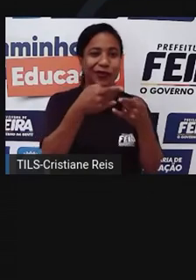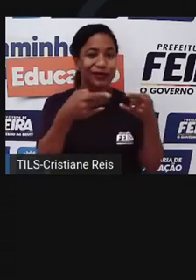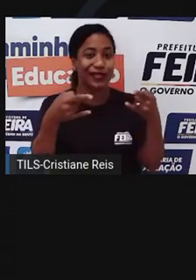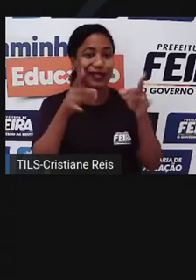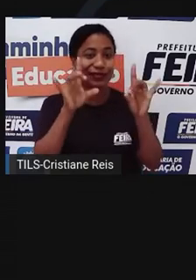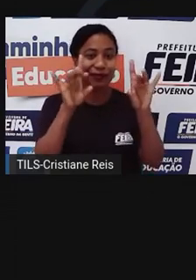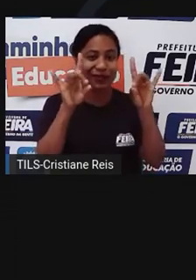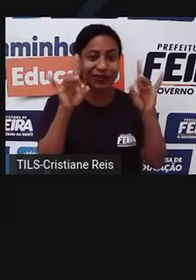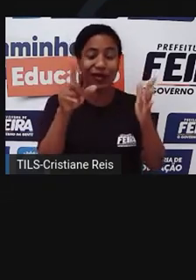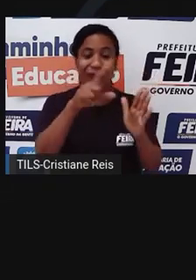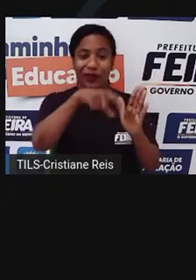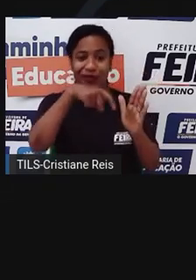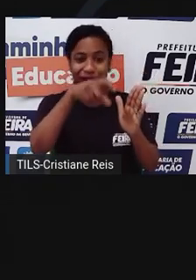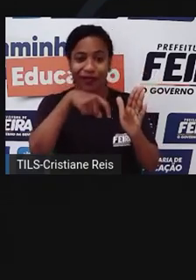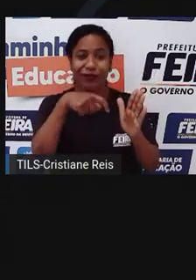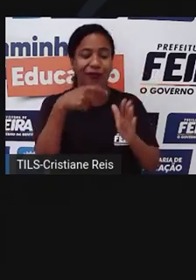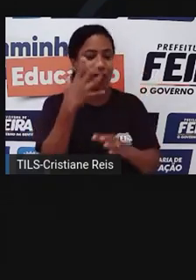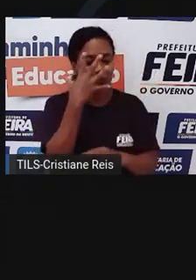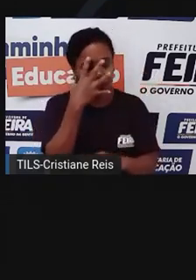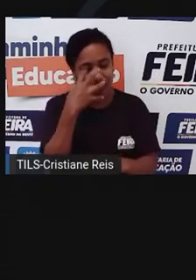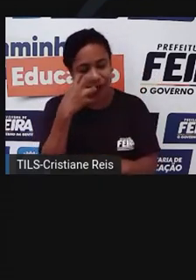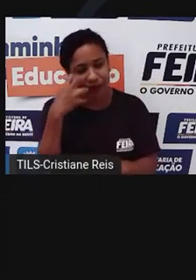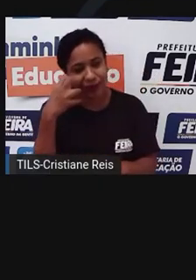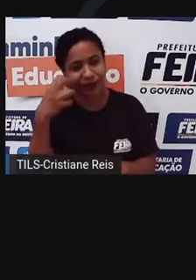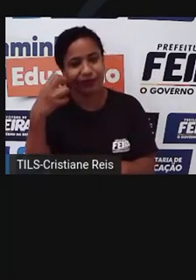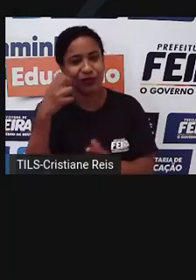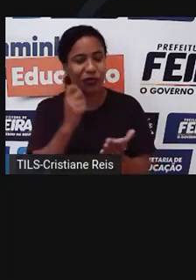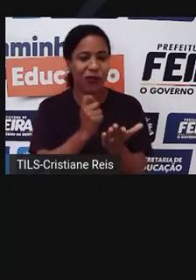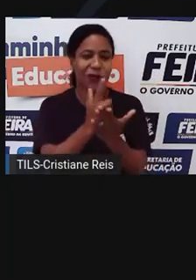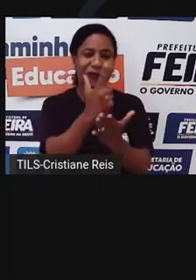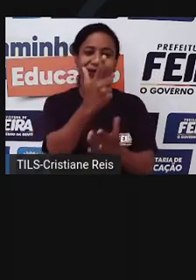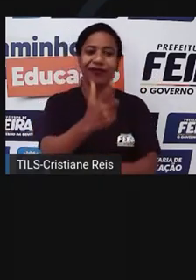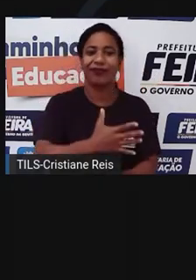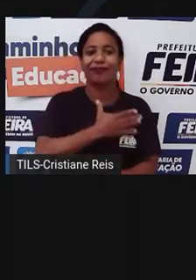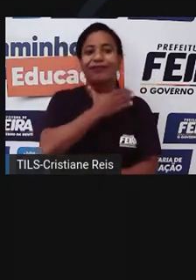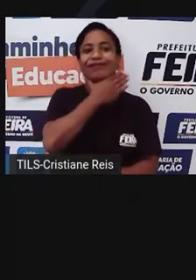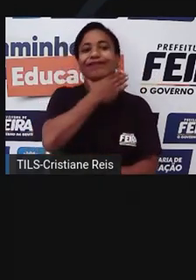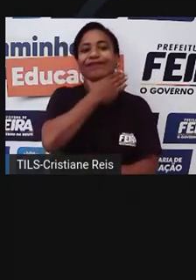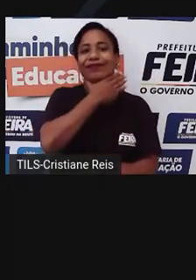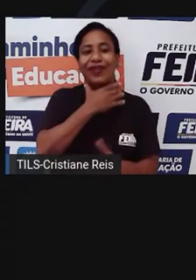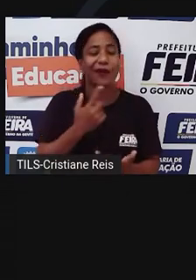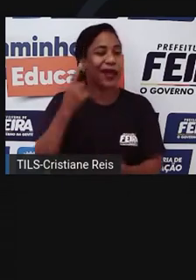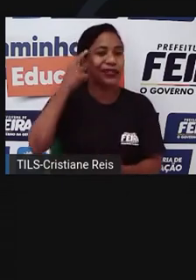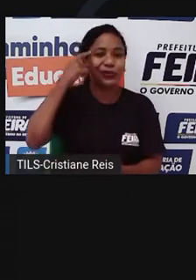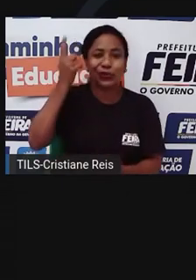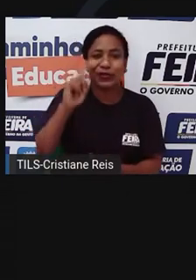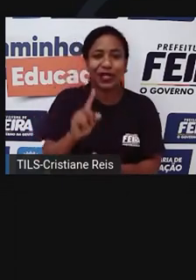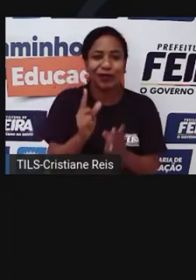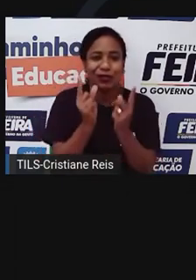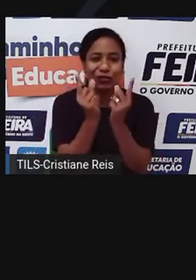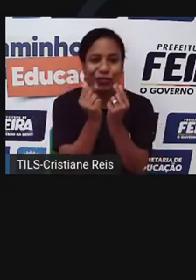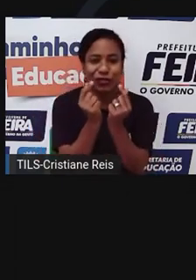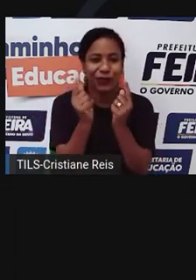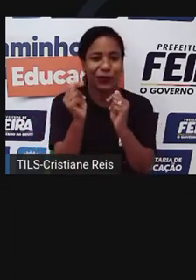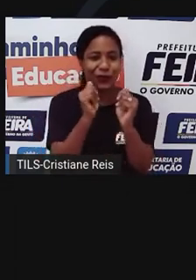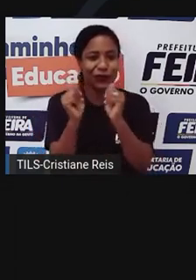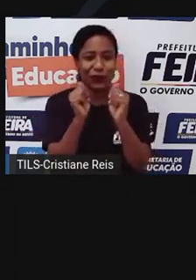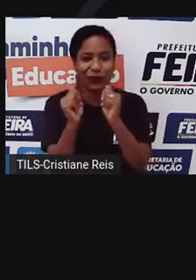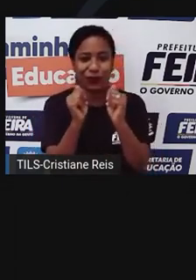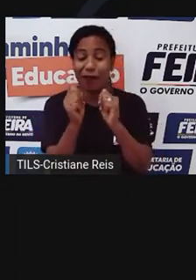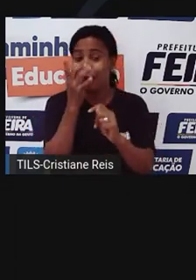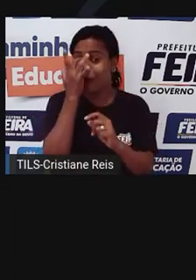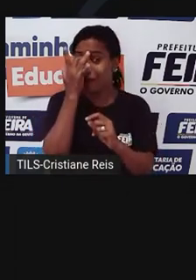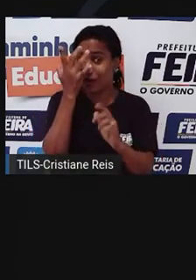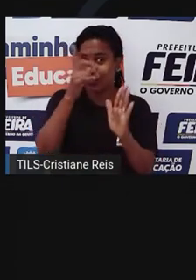cartão de crédito, tudo isso faz com que a pessoa se endivide. Então, ela já não tem uma educação financeira, aí tem todas essas facilidades, é muito